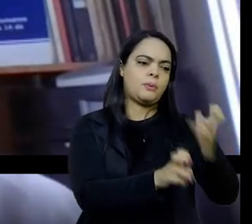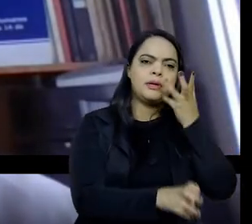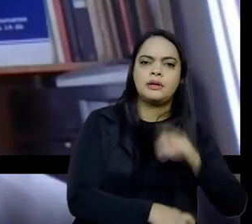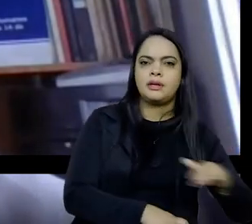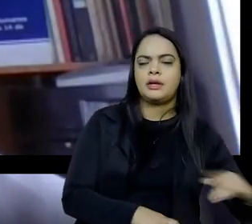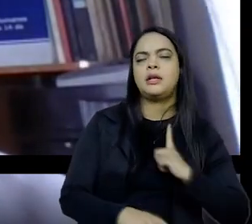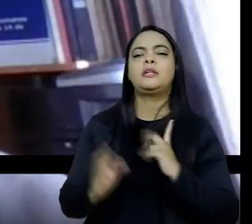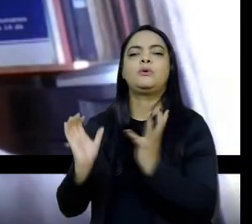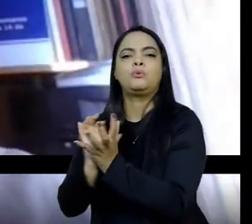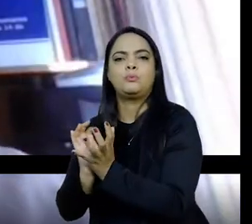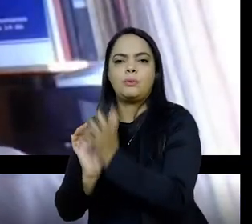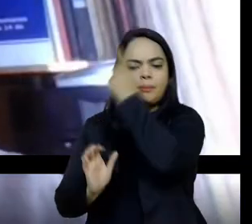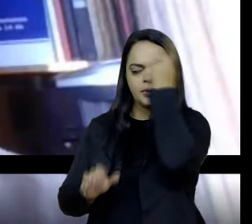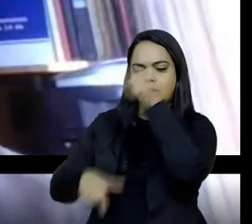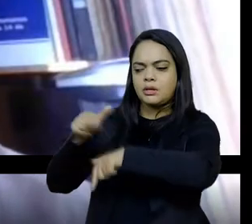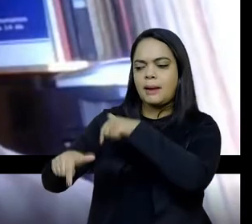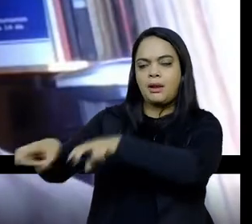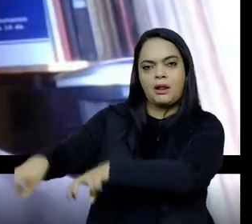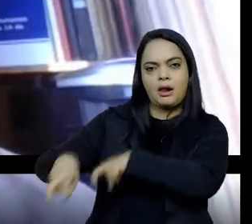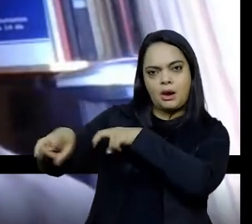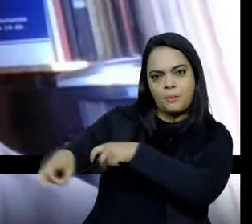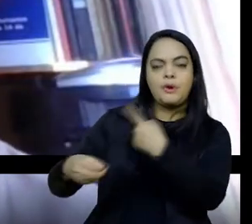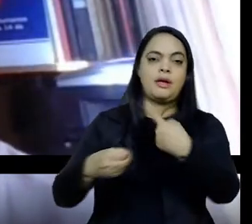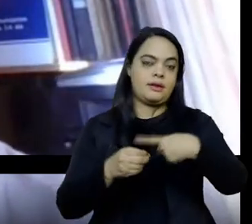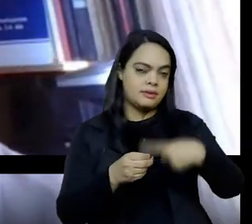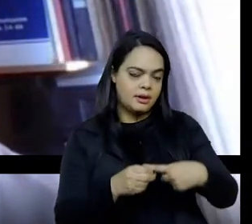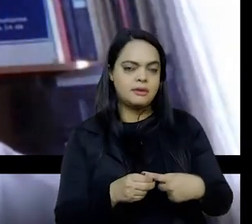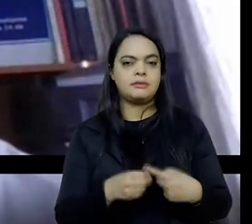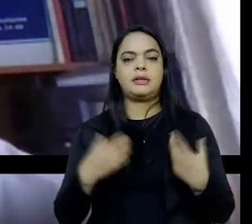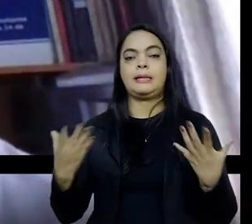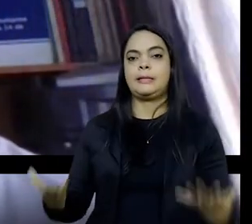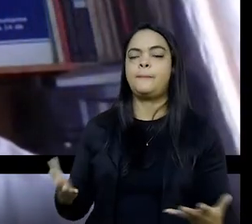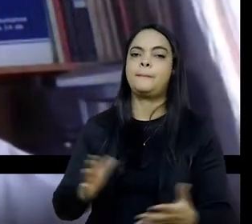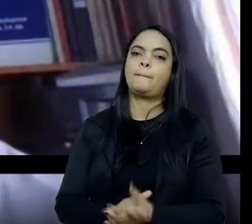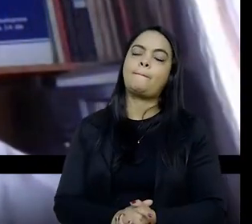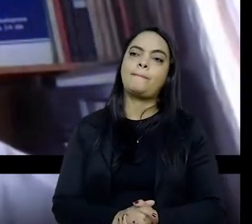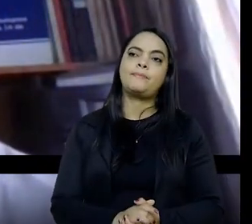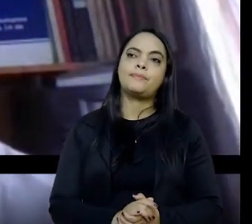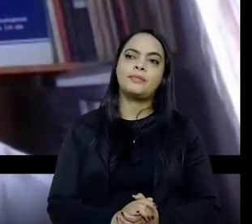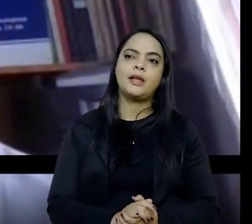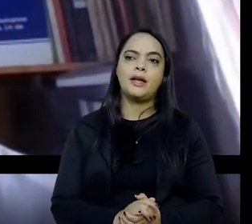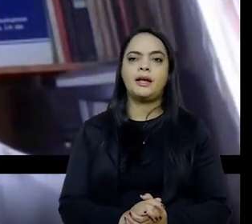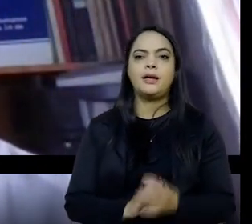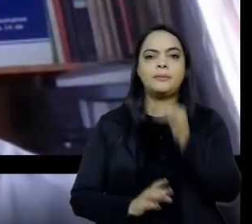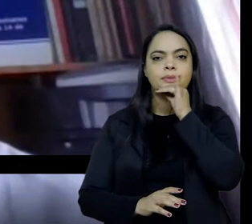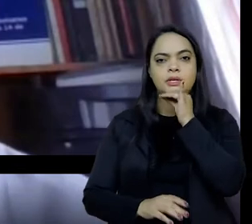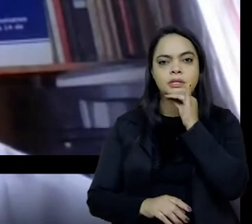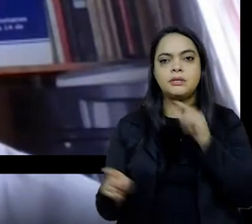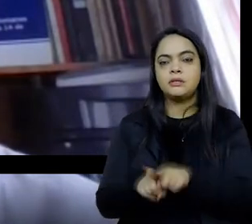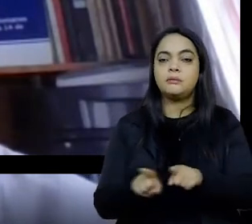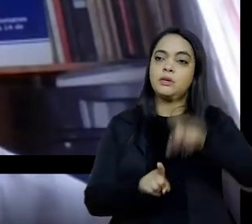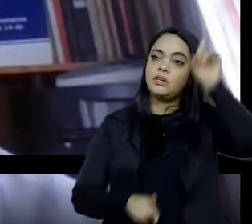da cidade, está focado nos sujeitos, e aí seria... Nós abordaríamos, por exemplo, direitos humanos,